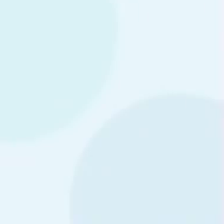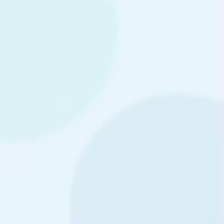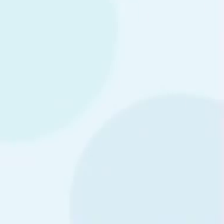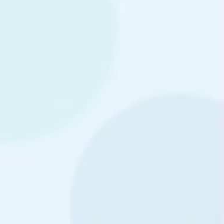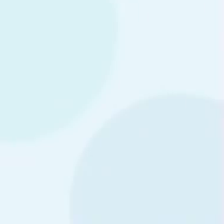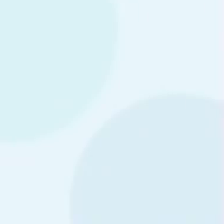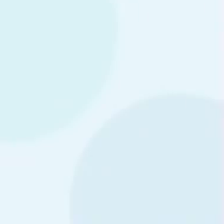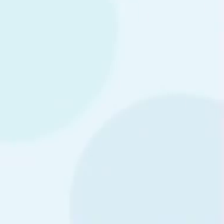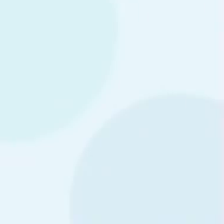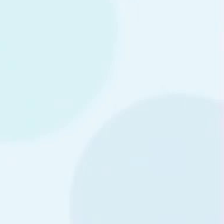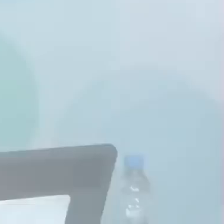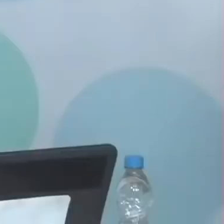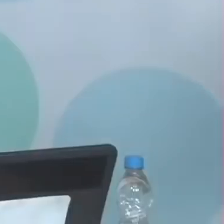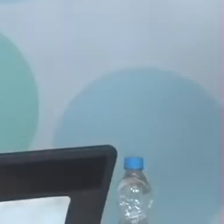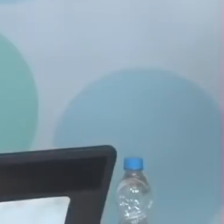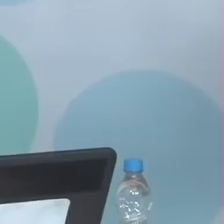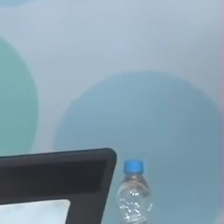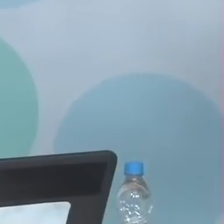E aí,